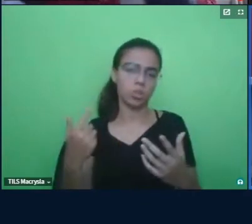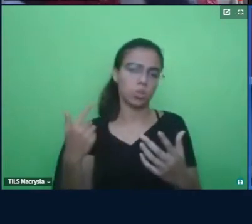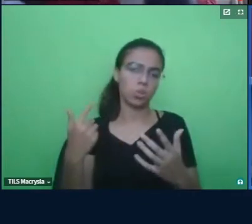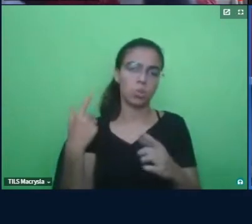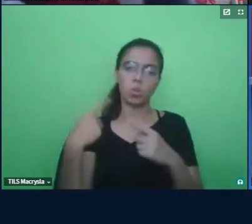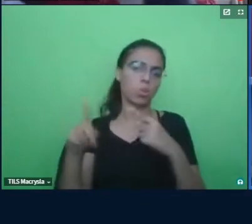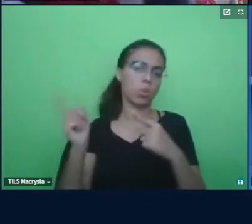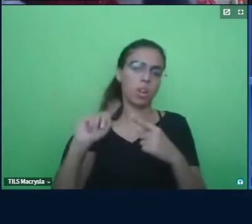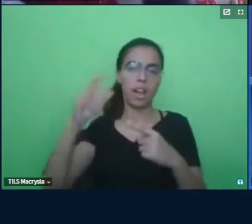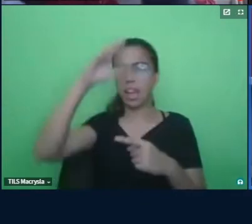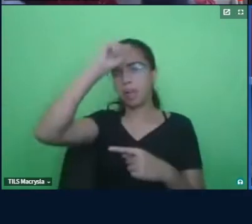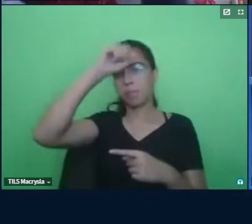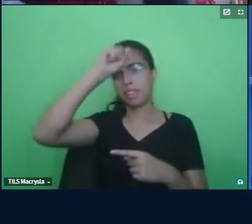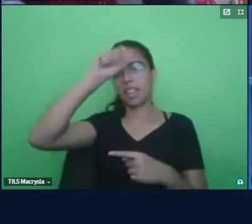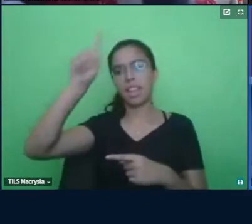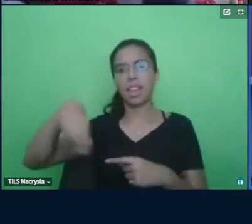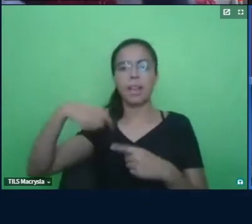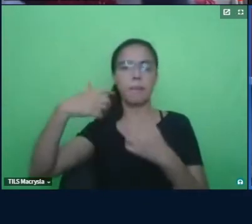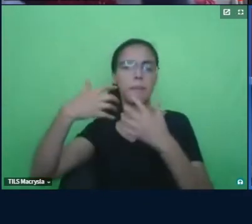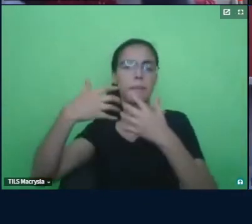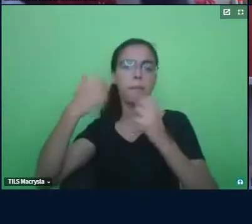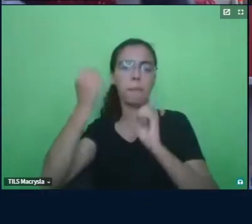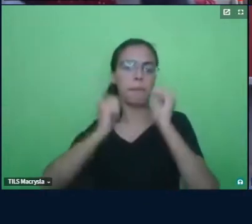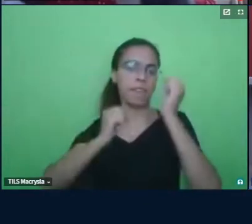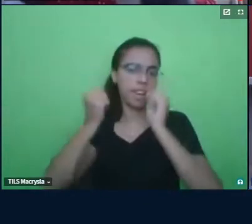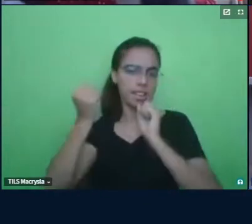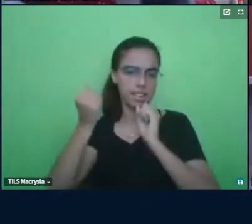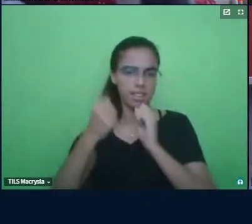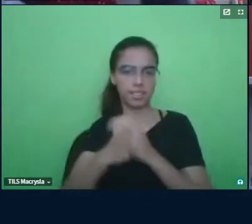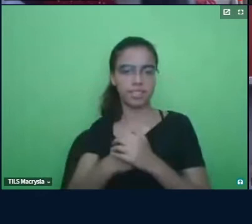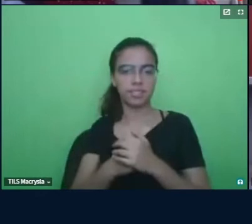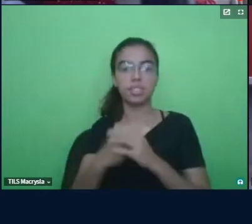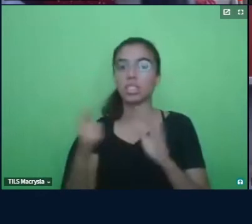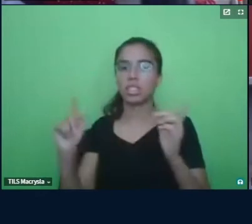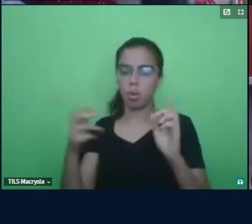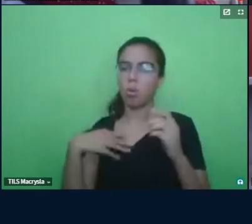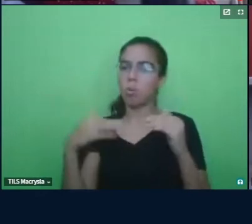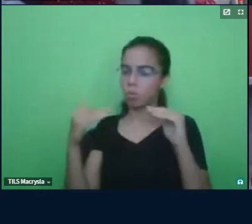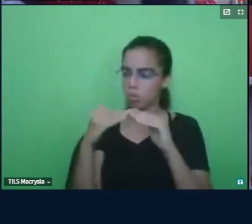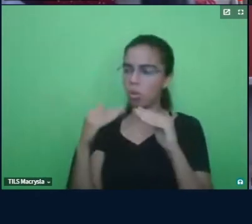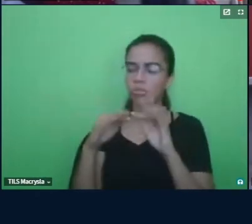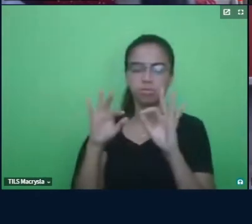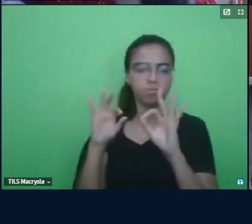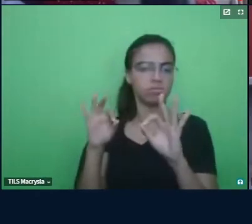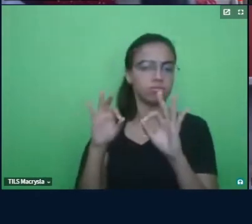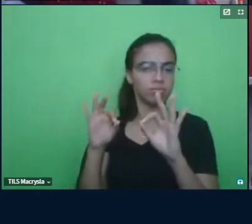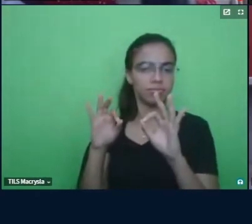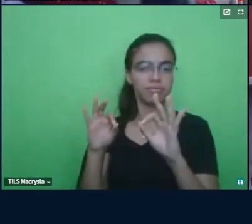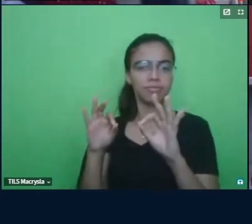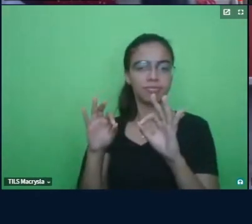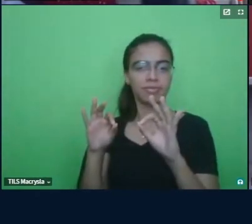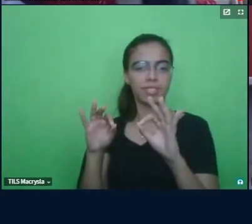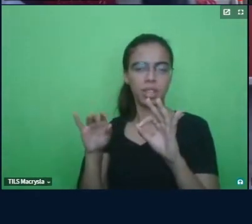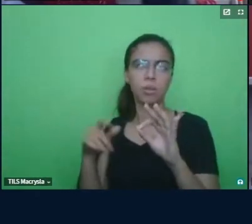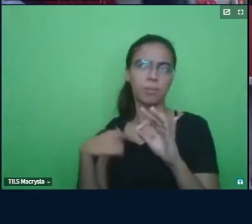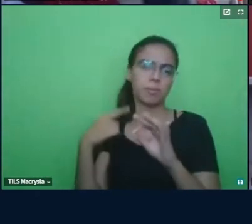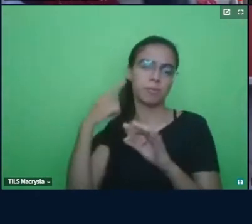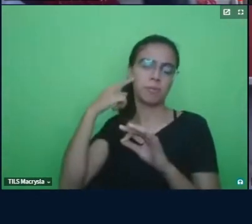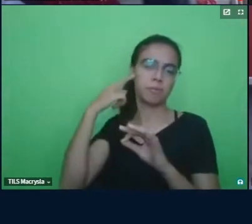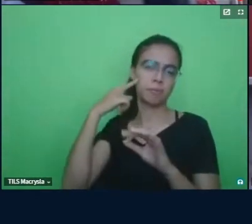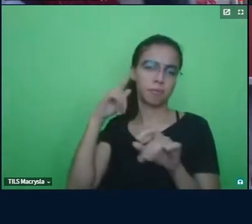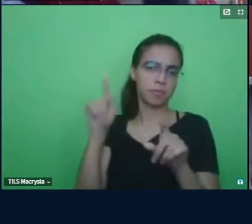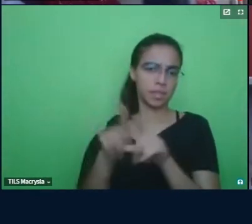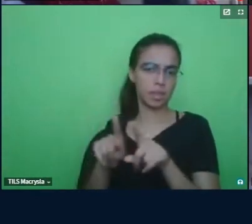nós não entendemos. Não, eu concordo plenamente e também fico pensando, né, Vanessa e